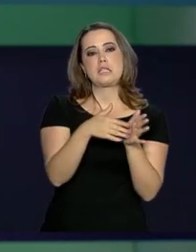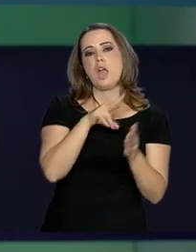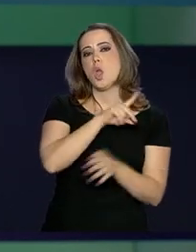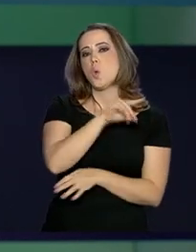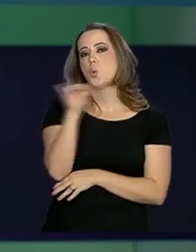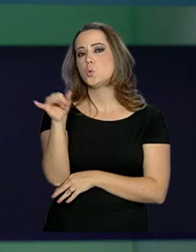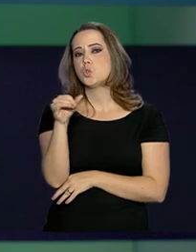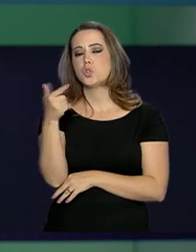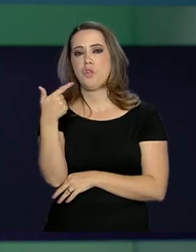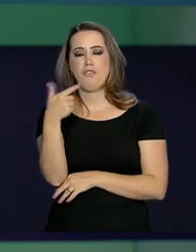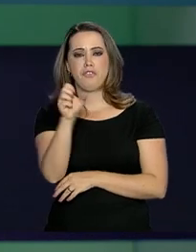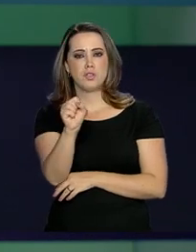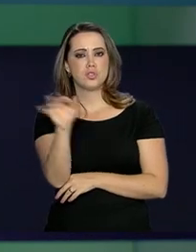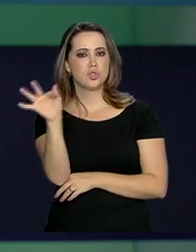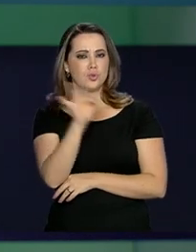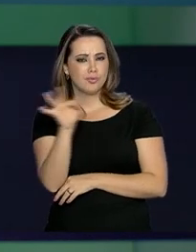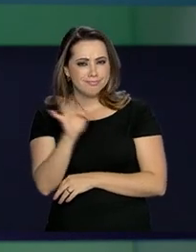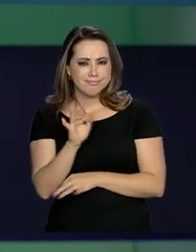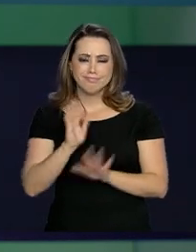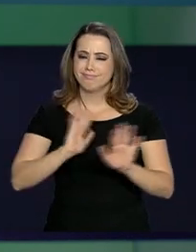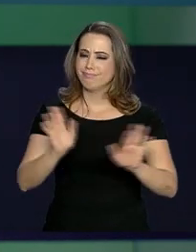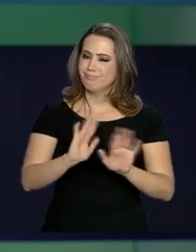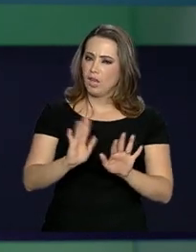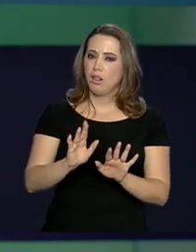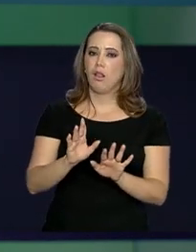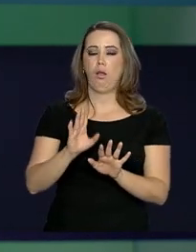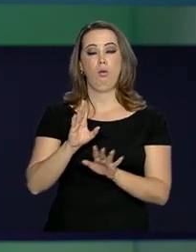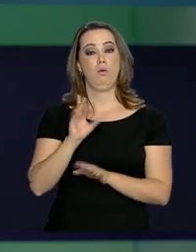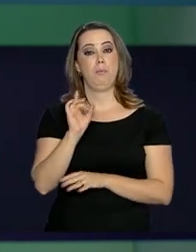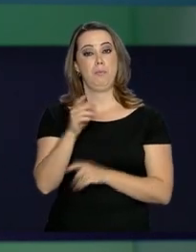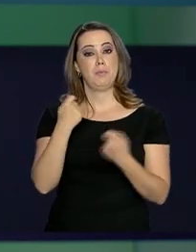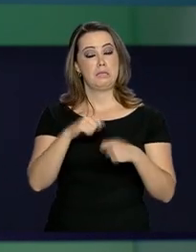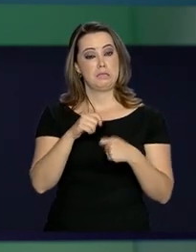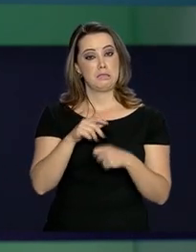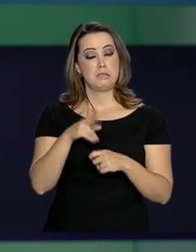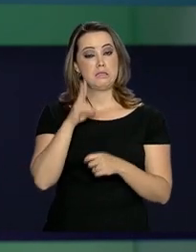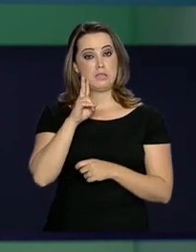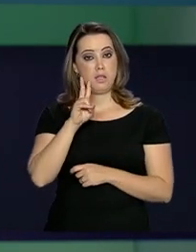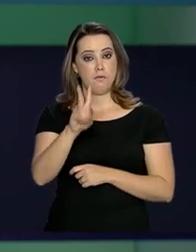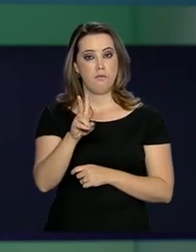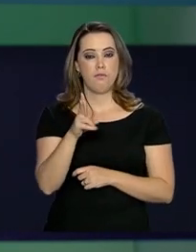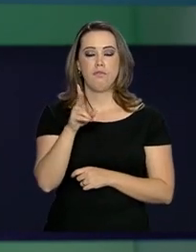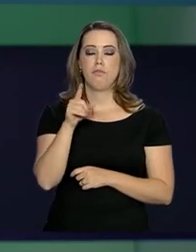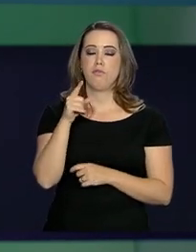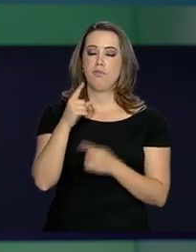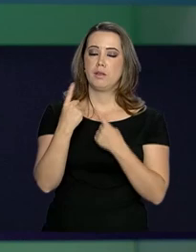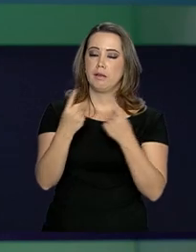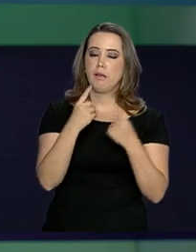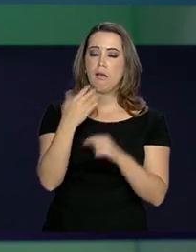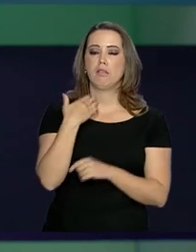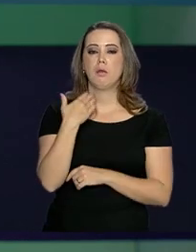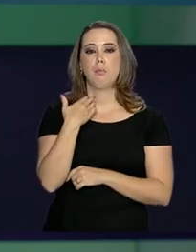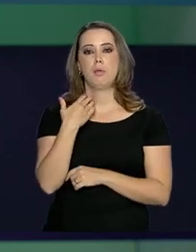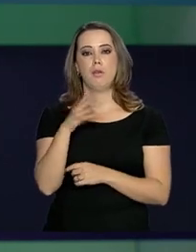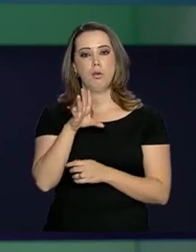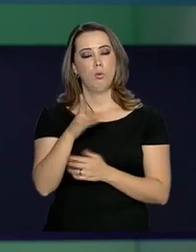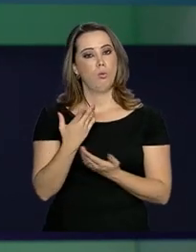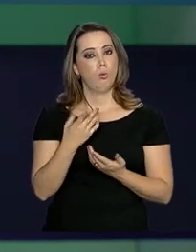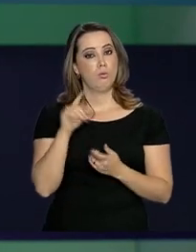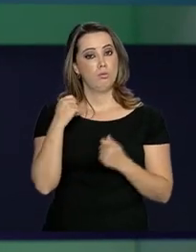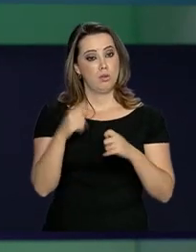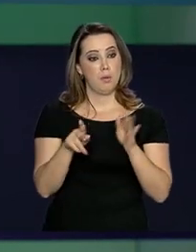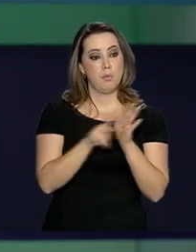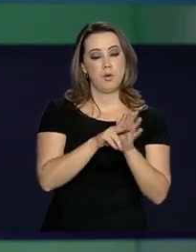para a prova de vida seria 28 de fevereiro. O governo ressalta que essa informação é falsa e que as datas de